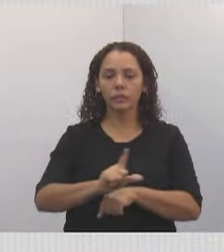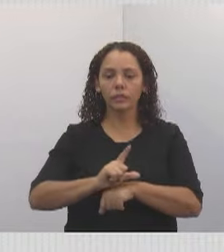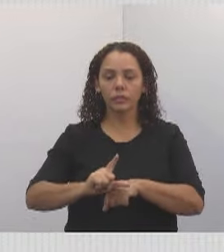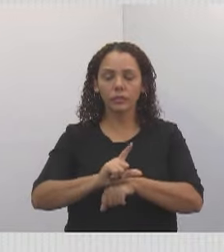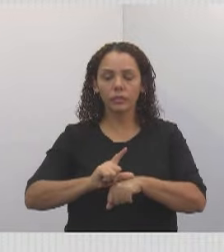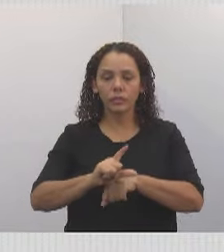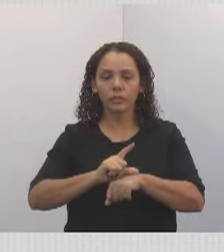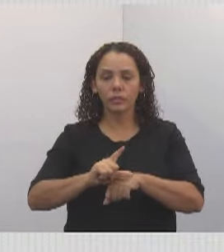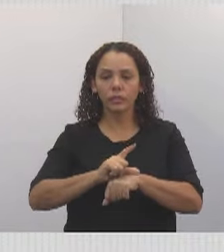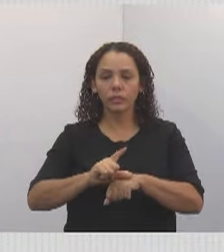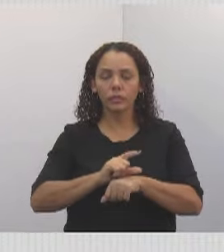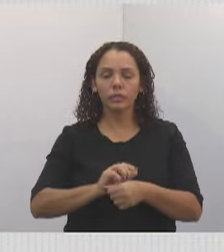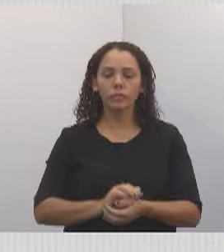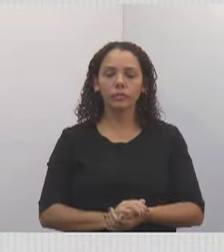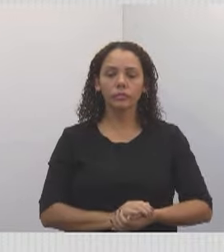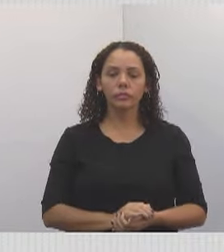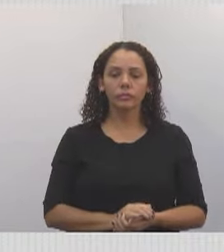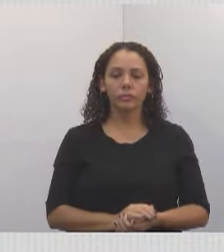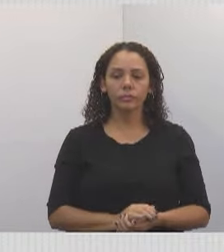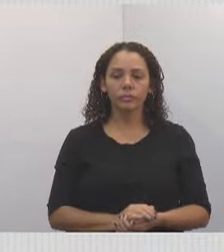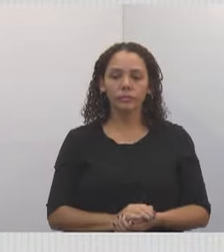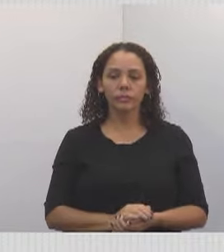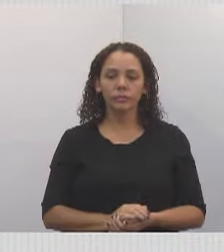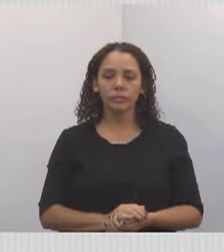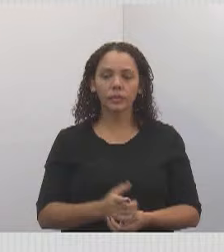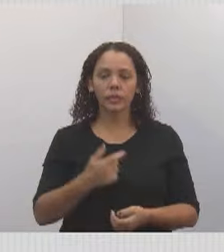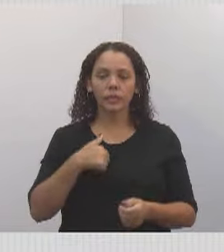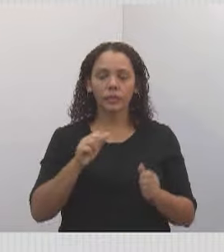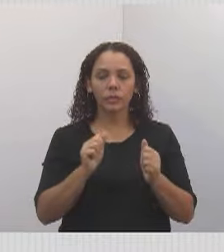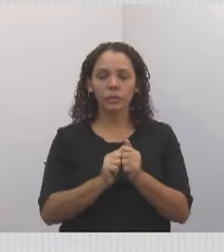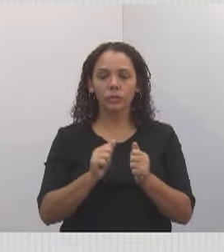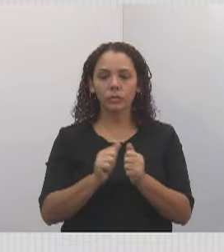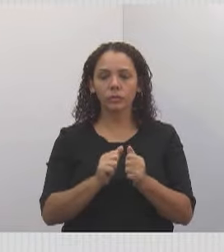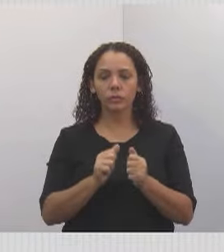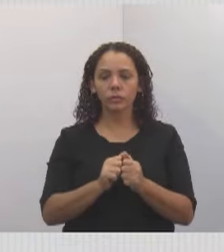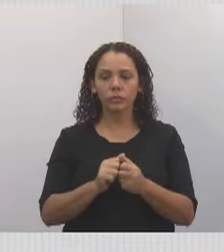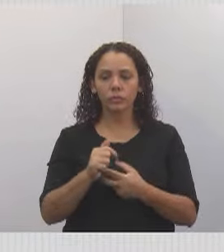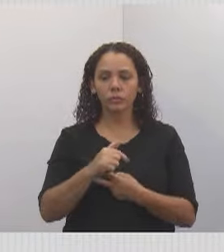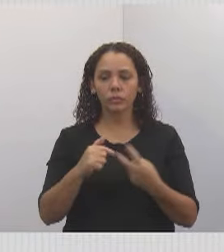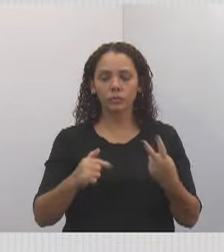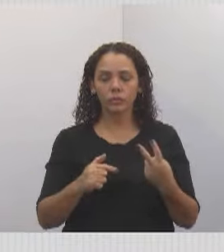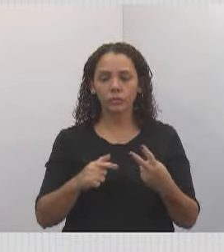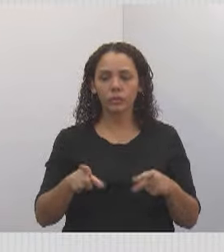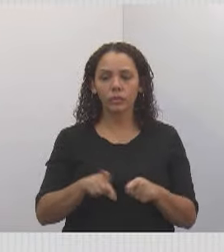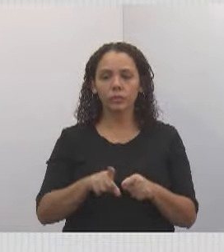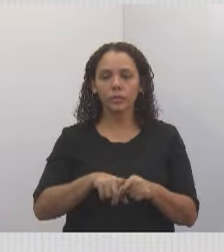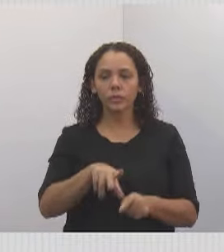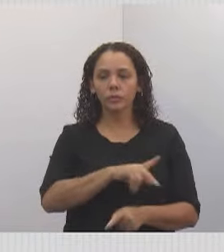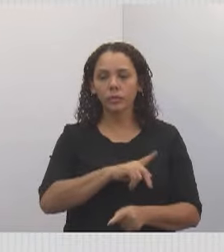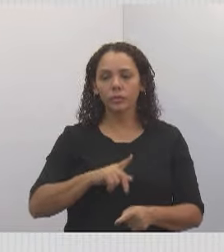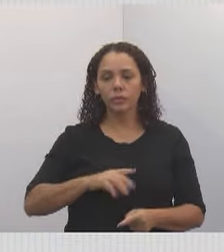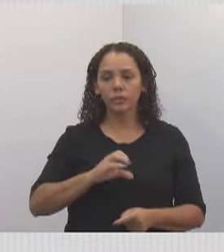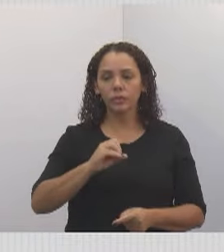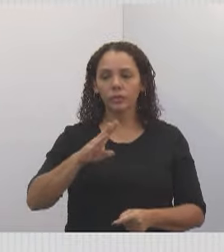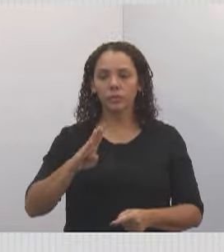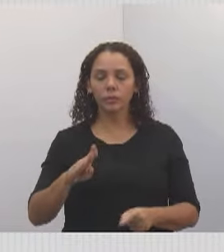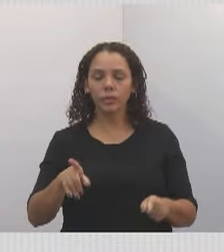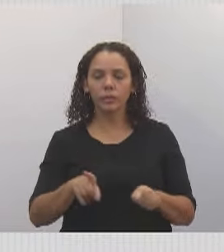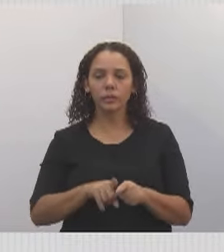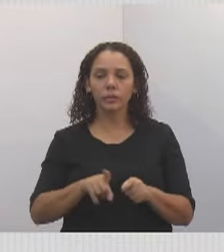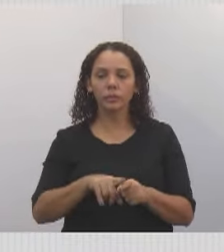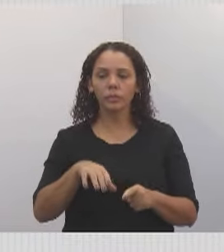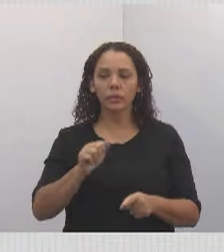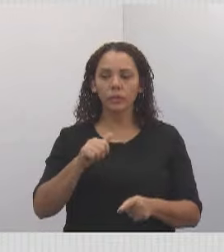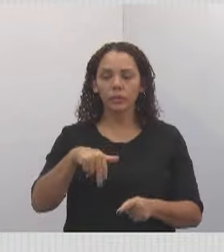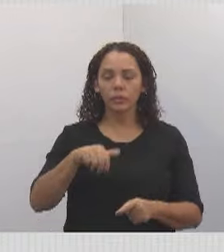arquitetos da Harmonia. Aí eu com o Giovanni, Wagner, o presidente da UB, também a Ana Lourdes,